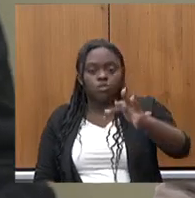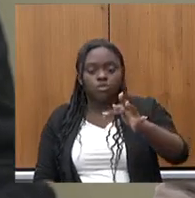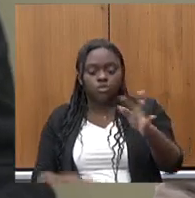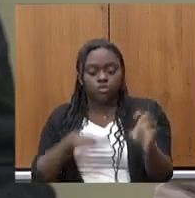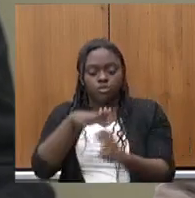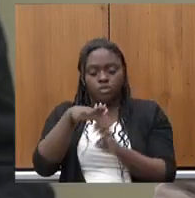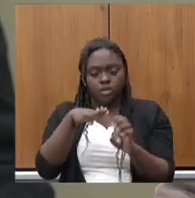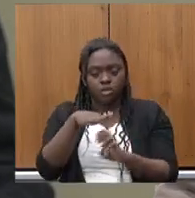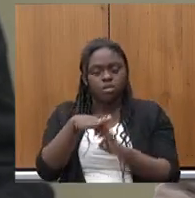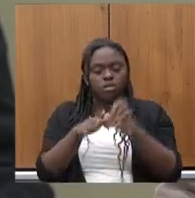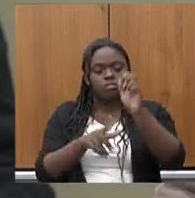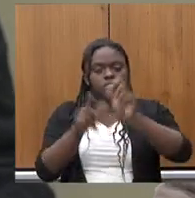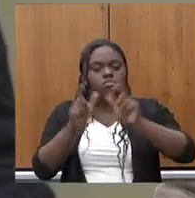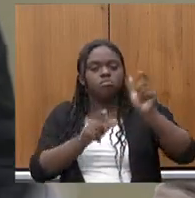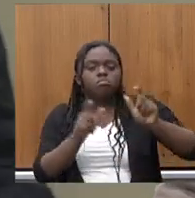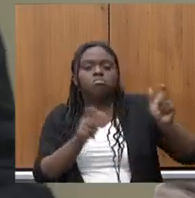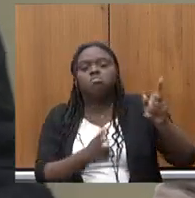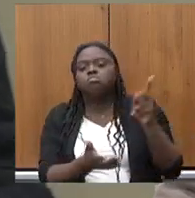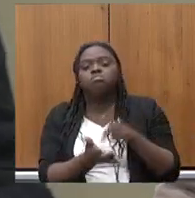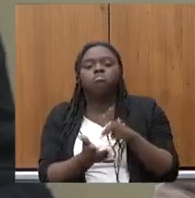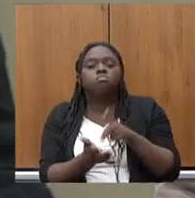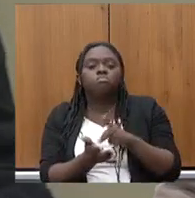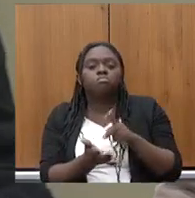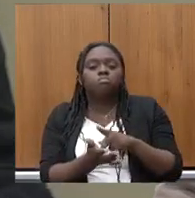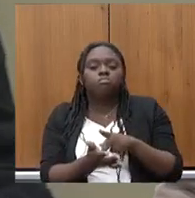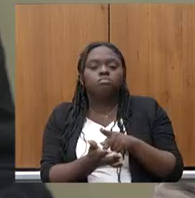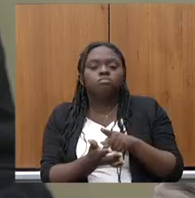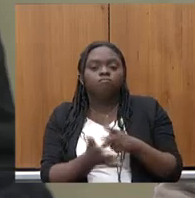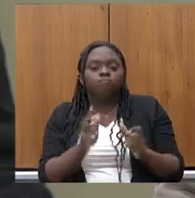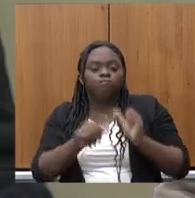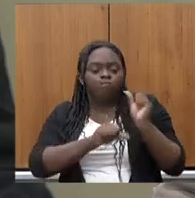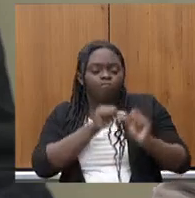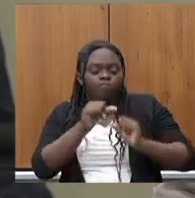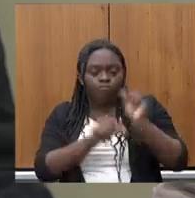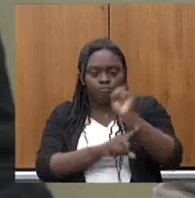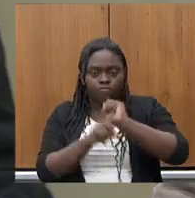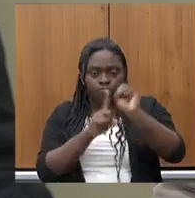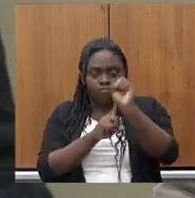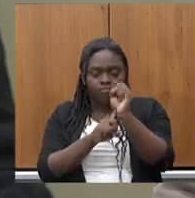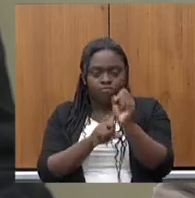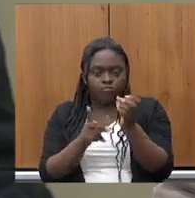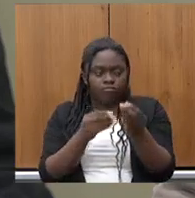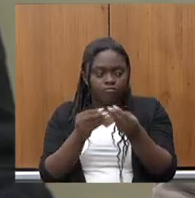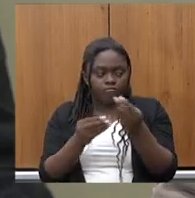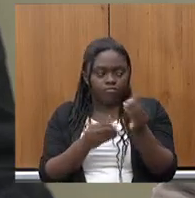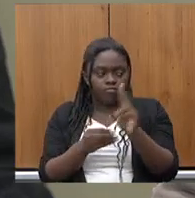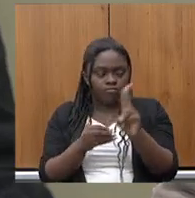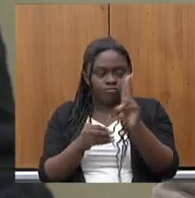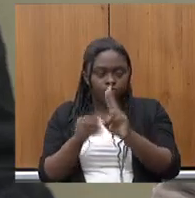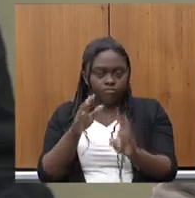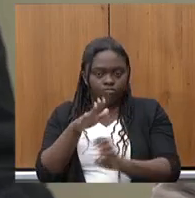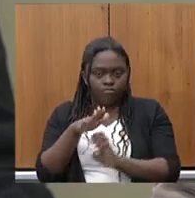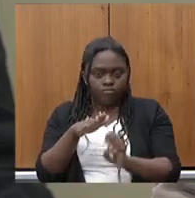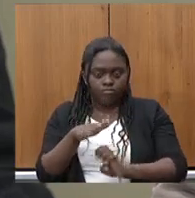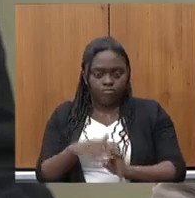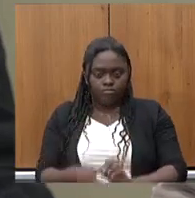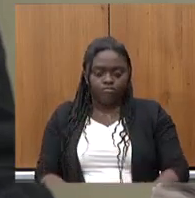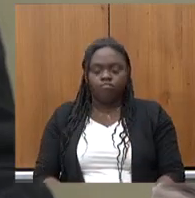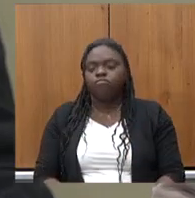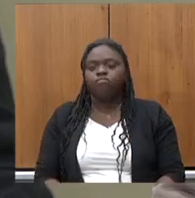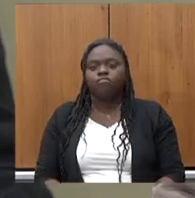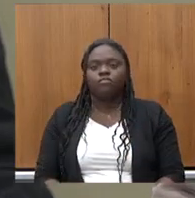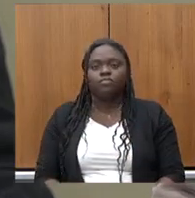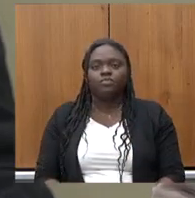que vão realmente transformar a sociedade por meio do empreendedorismo. Pode passar,